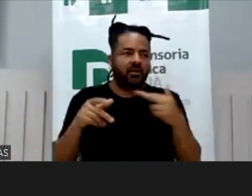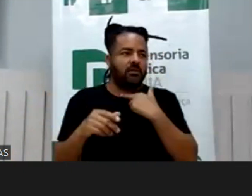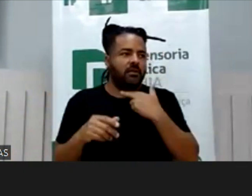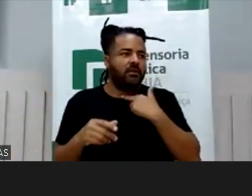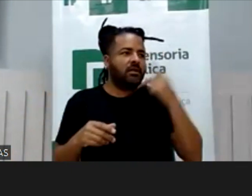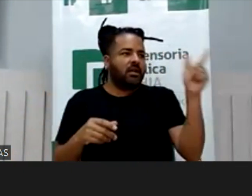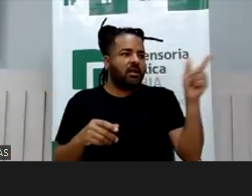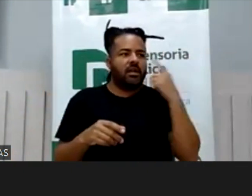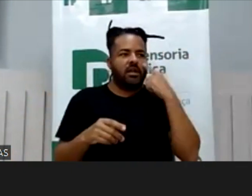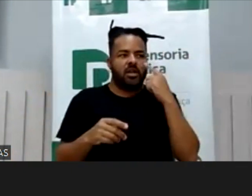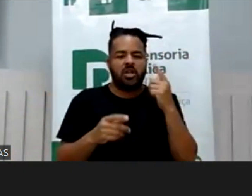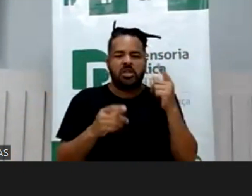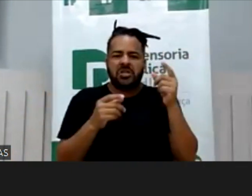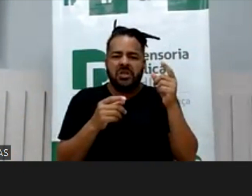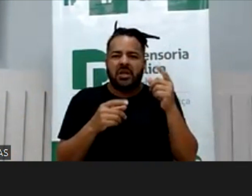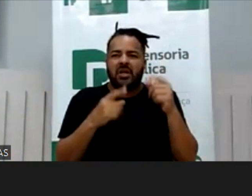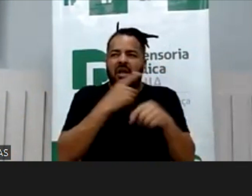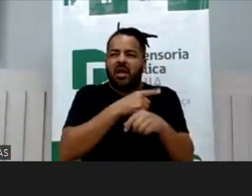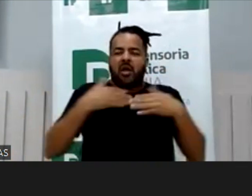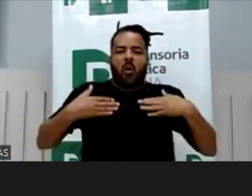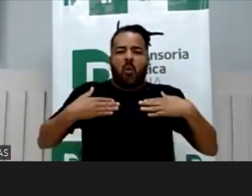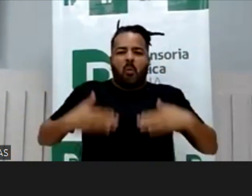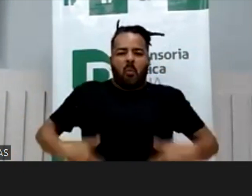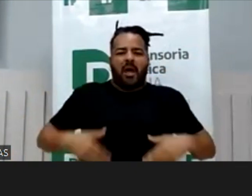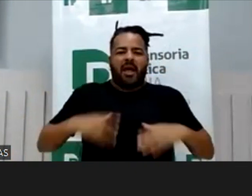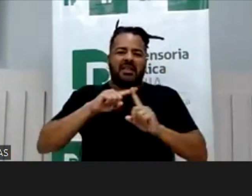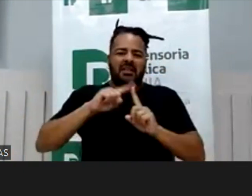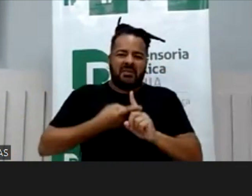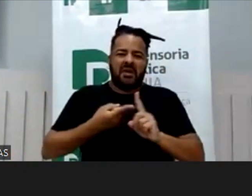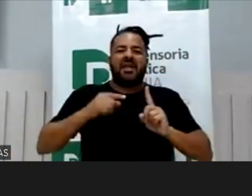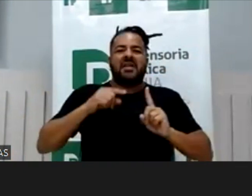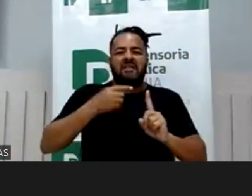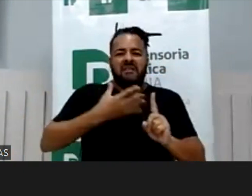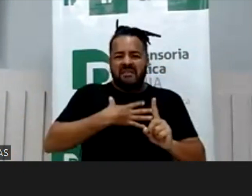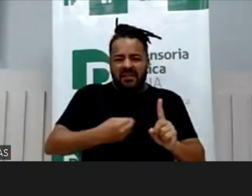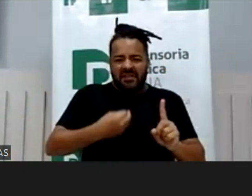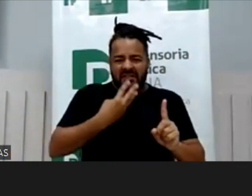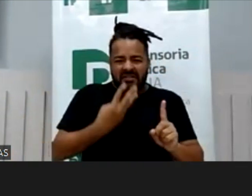é, menina, aquela barriga que, né, você olha e diz assim,